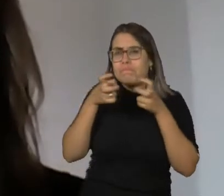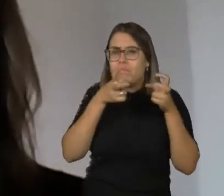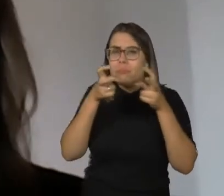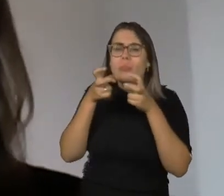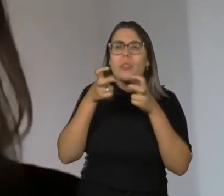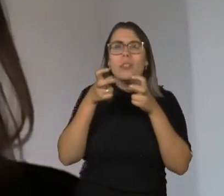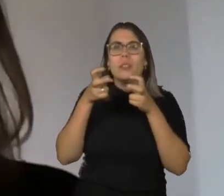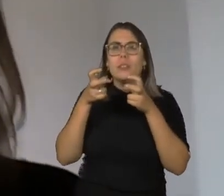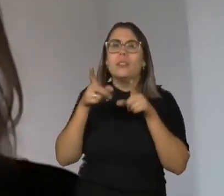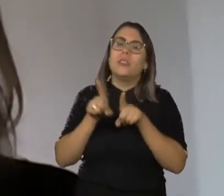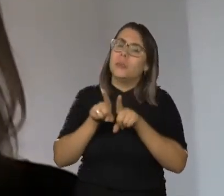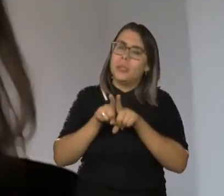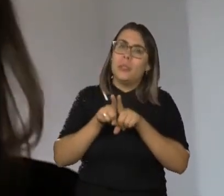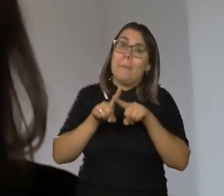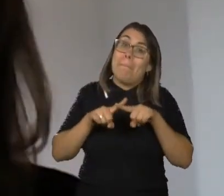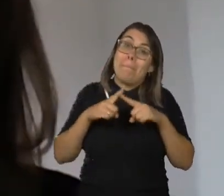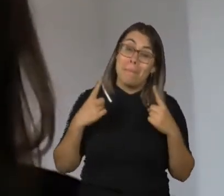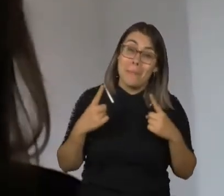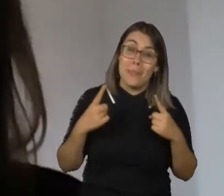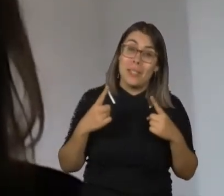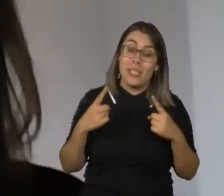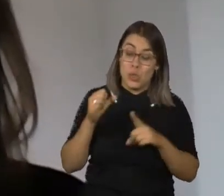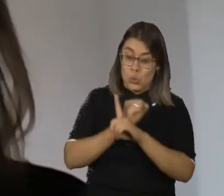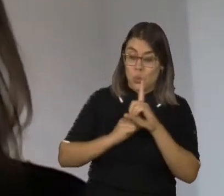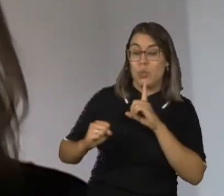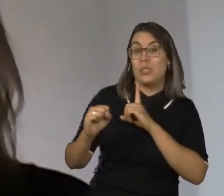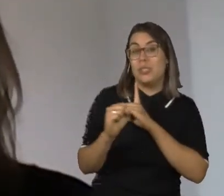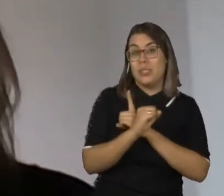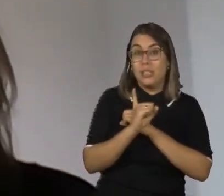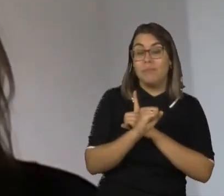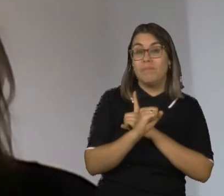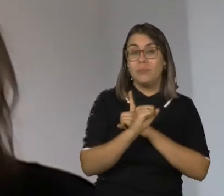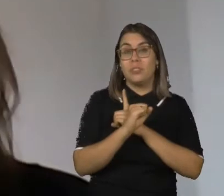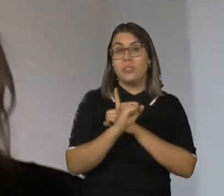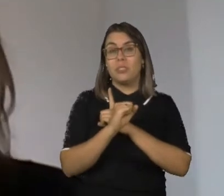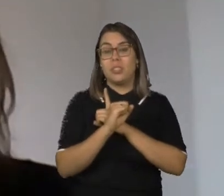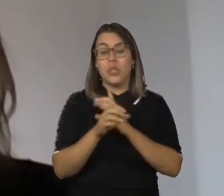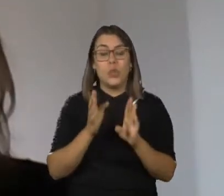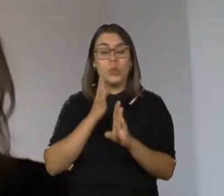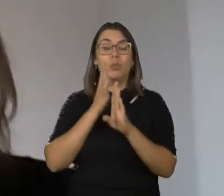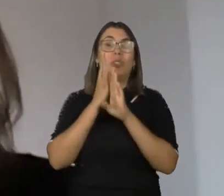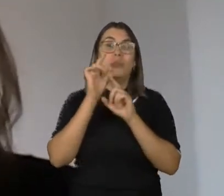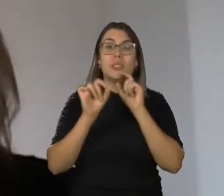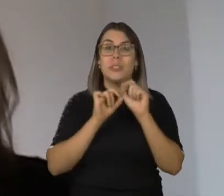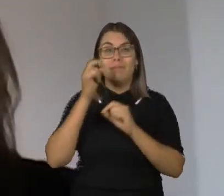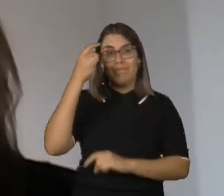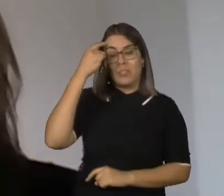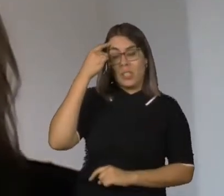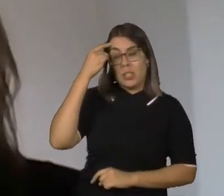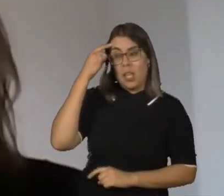discurso médico, mas, enquanto sociedade, nós compramos essa ideia, nós